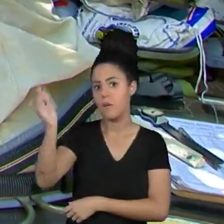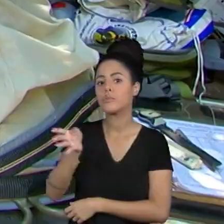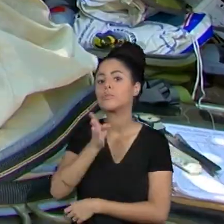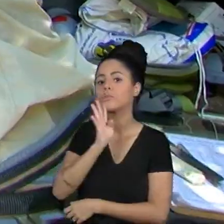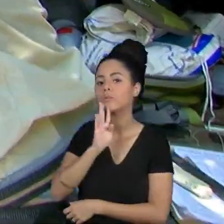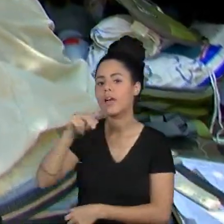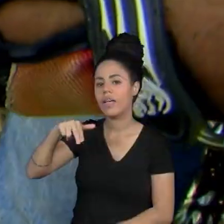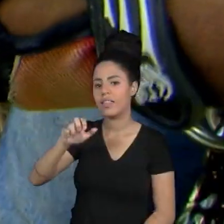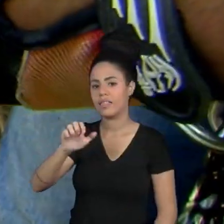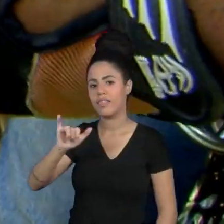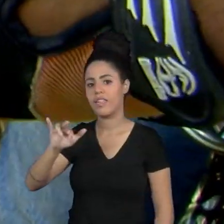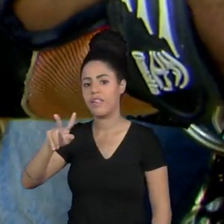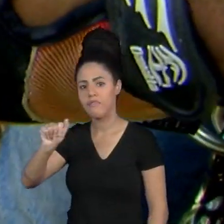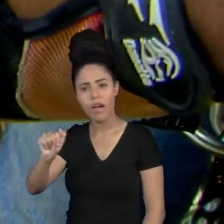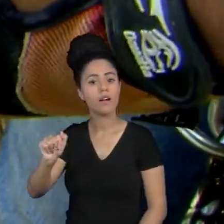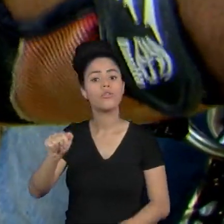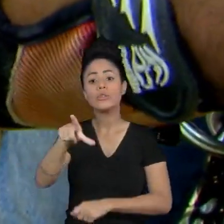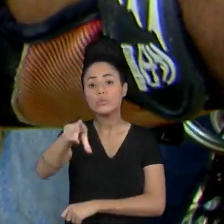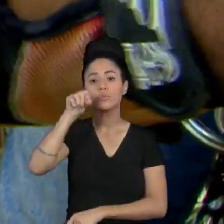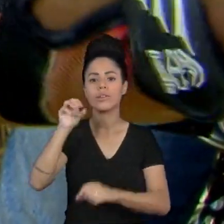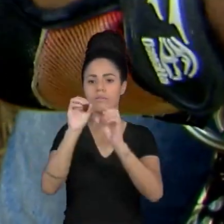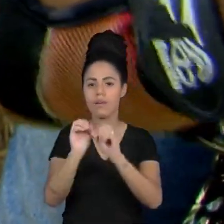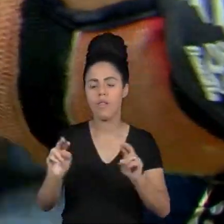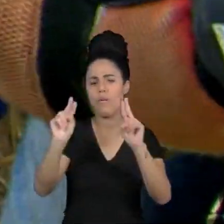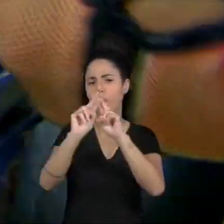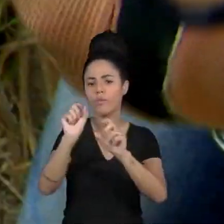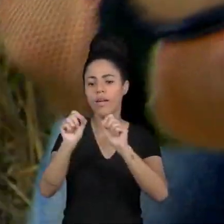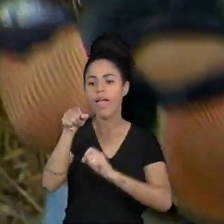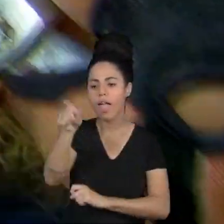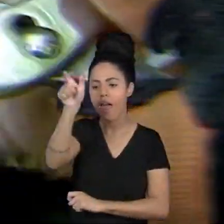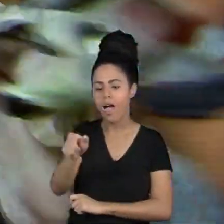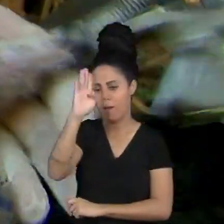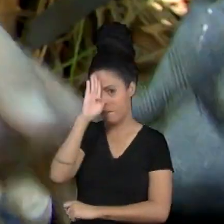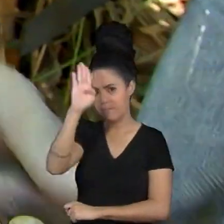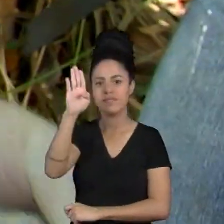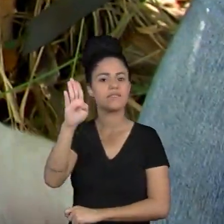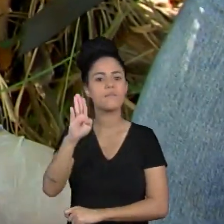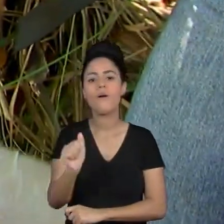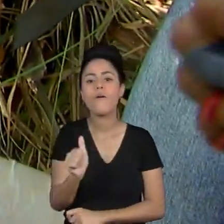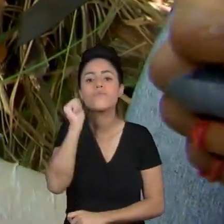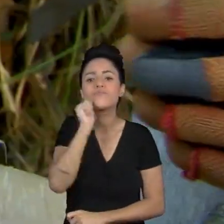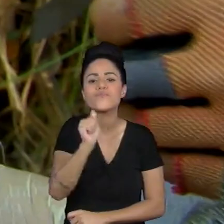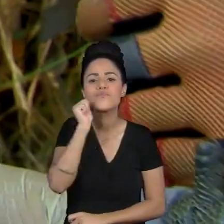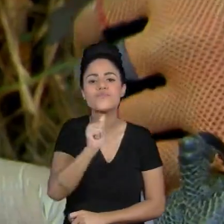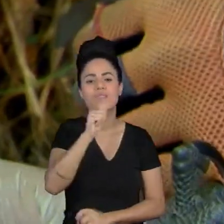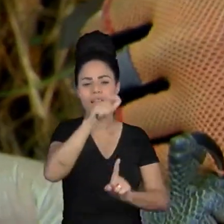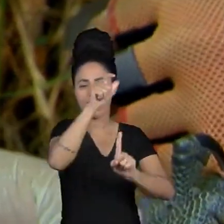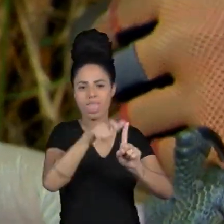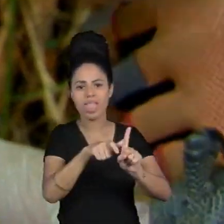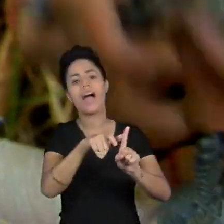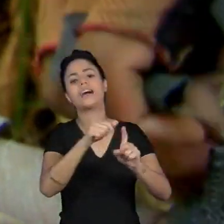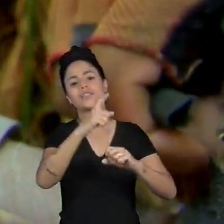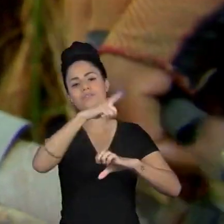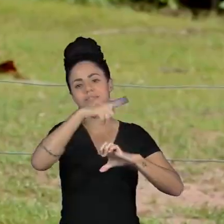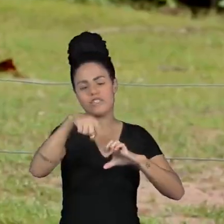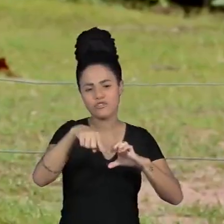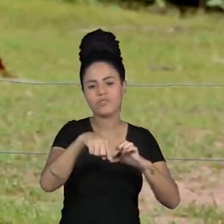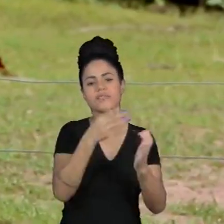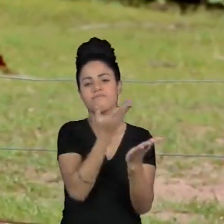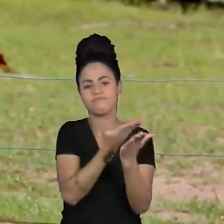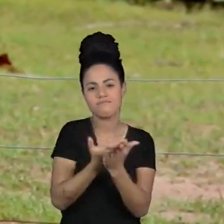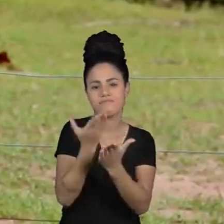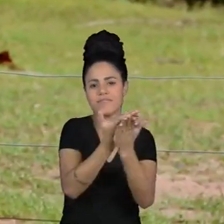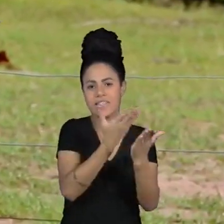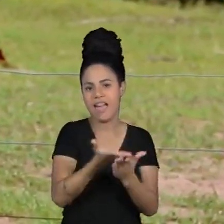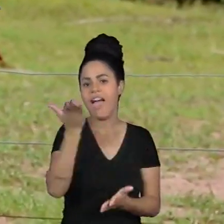foi escolhida pela ONU como uma das principais mulheres cientistas do mundo e acredite ela soube